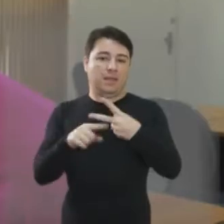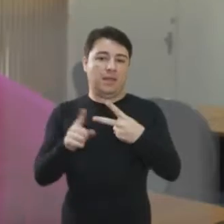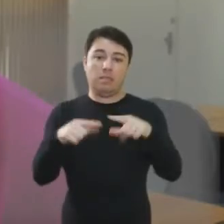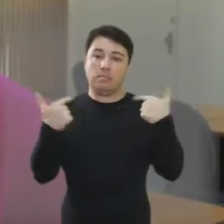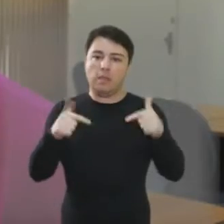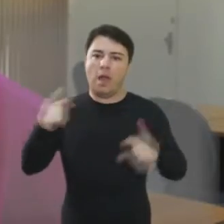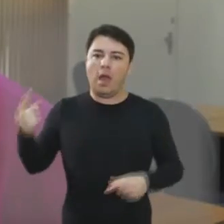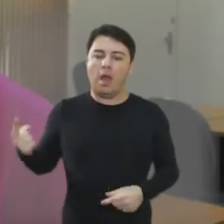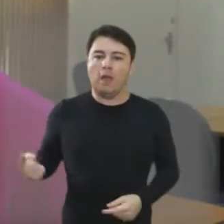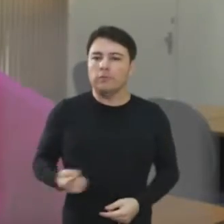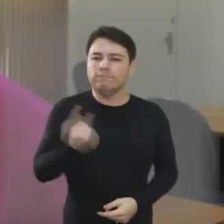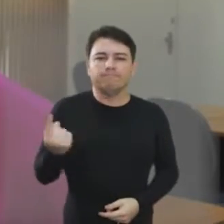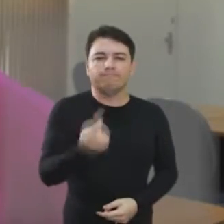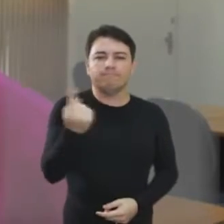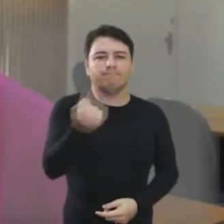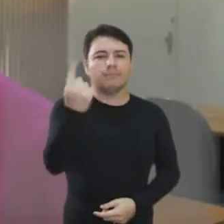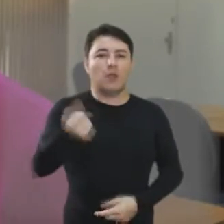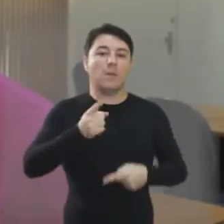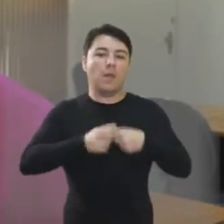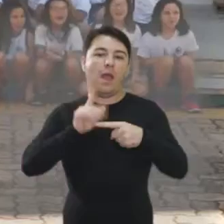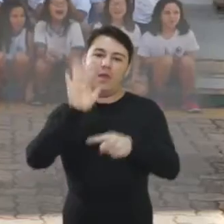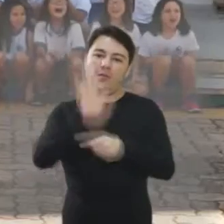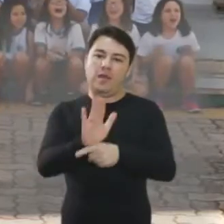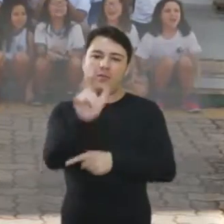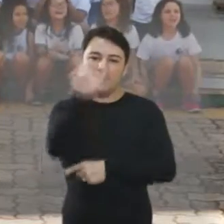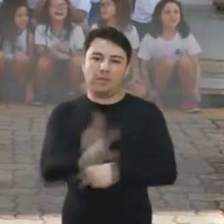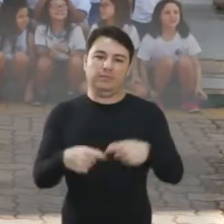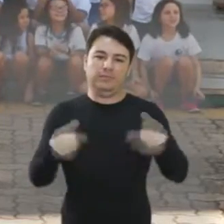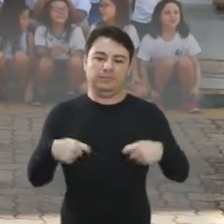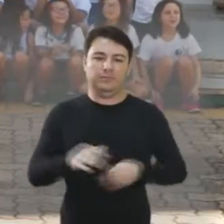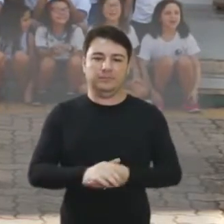ser realmente uma campanha vitalícia para a gente cada vez mais ajudar o próximo.